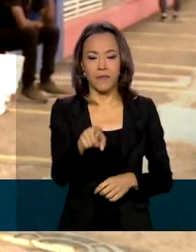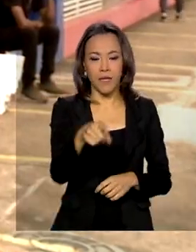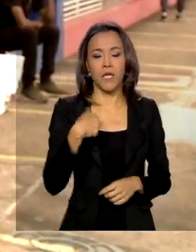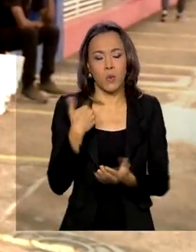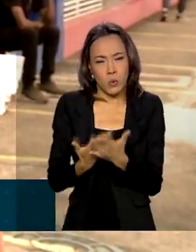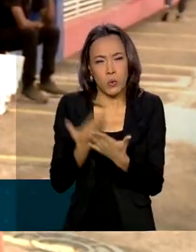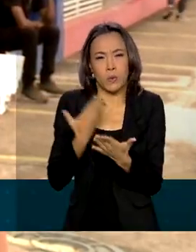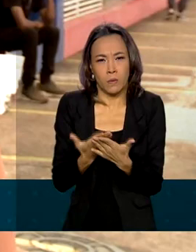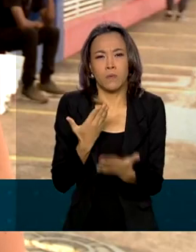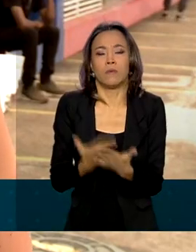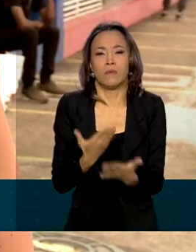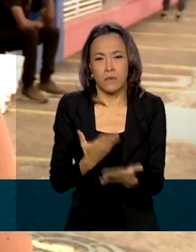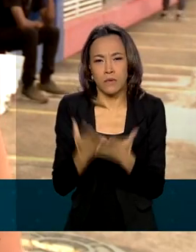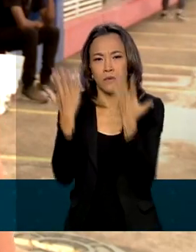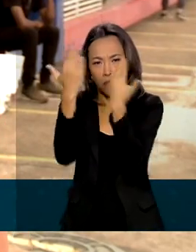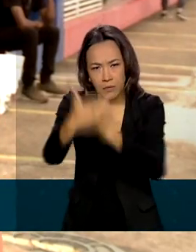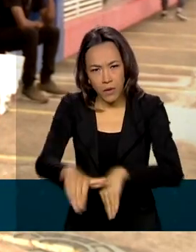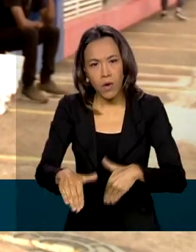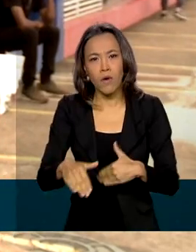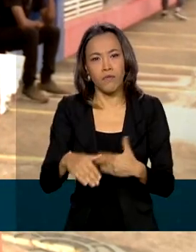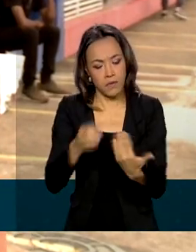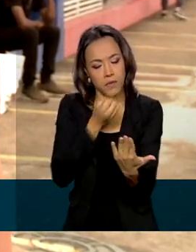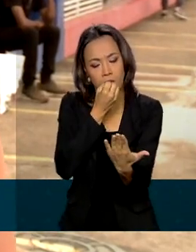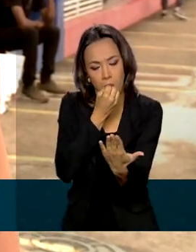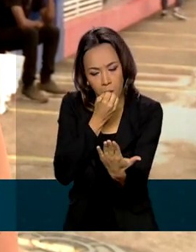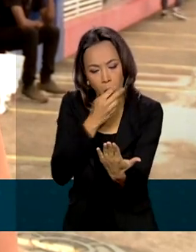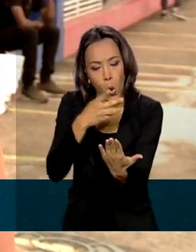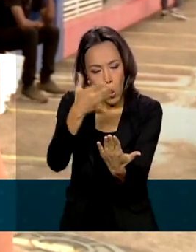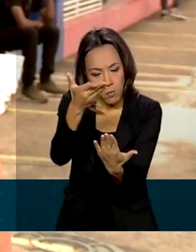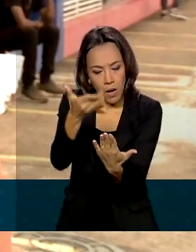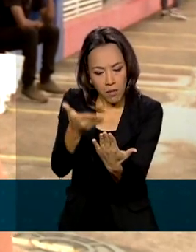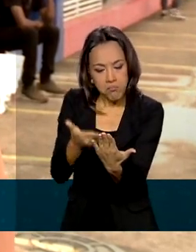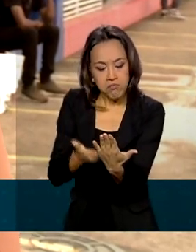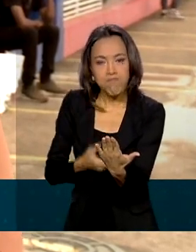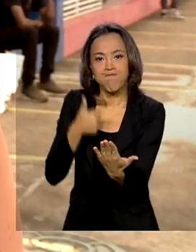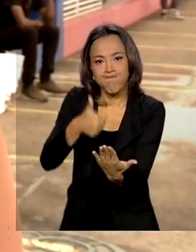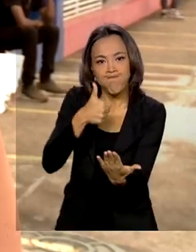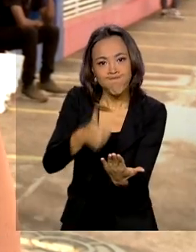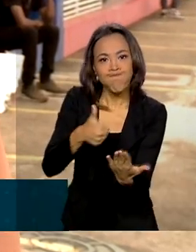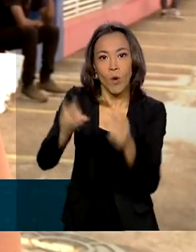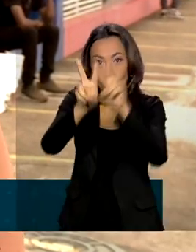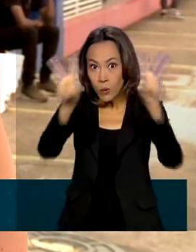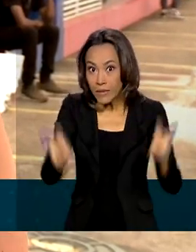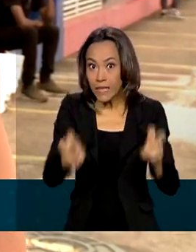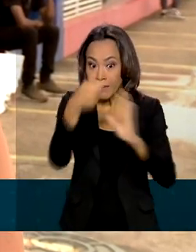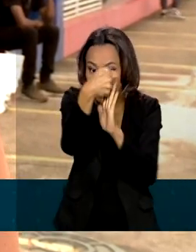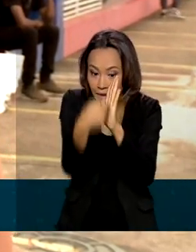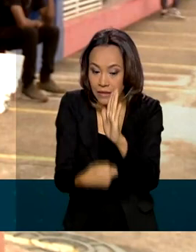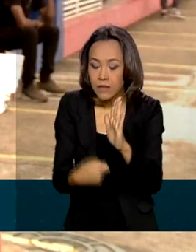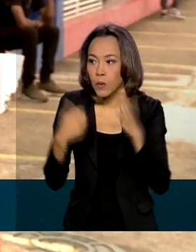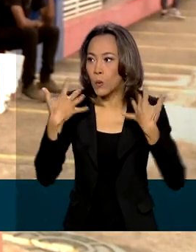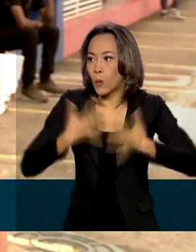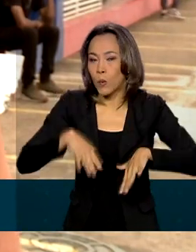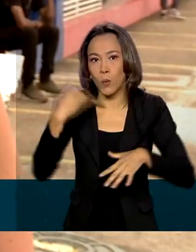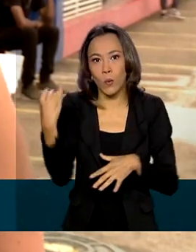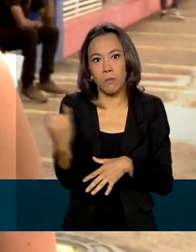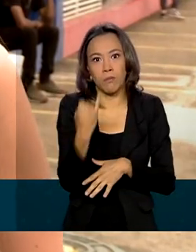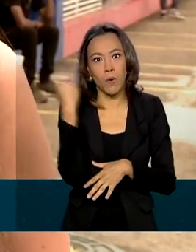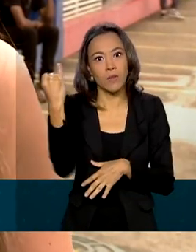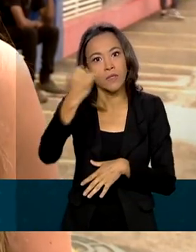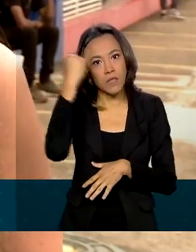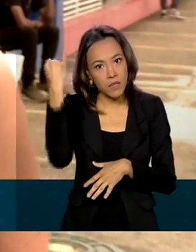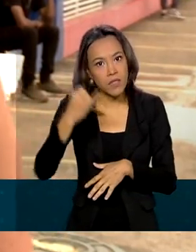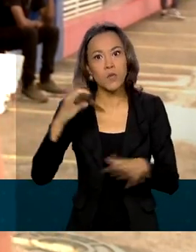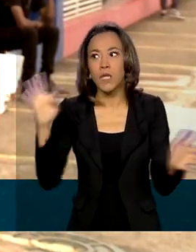para a prova, então estava no nível que eu esperava. O tema da redação foi um tema bem importante, né? Um